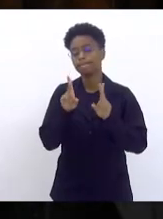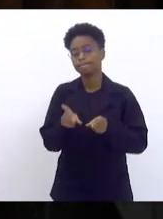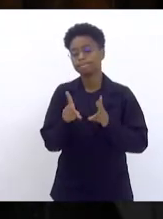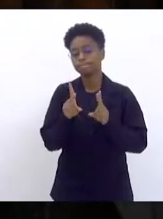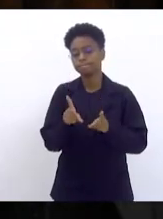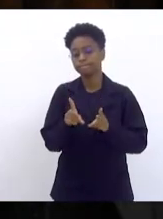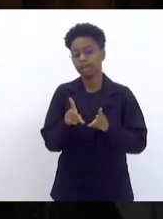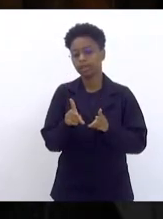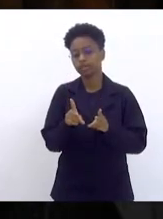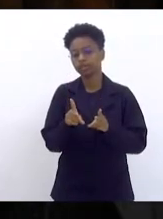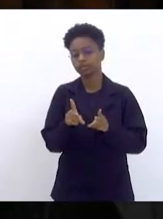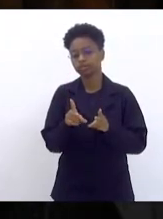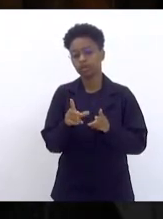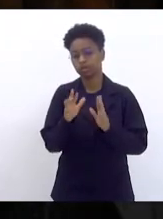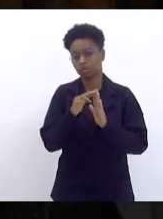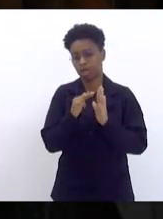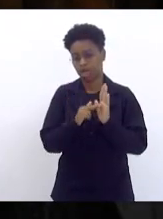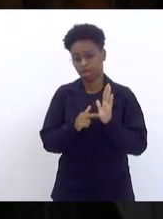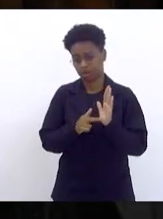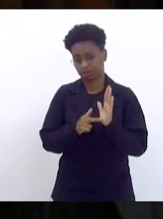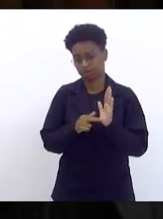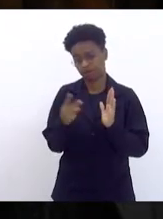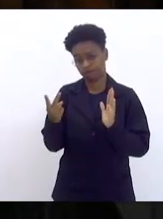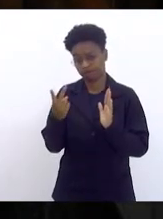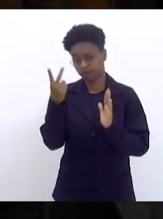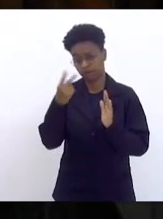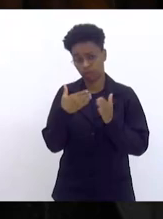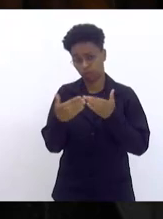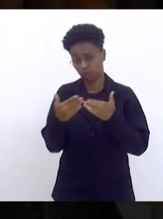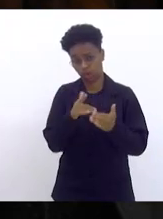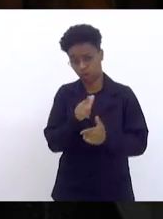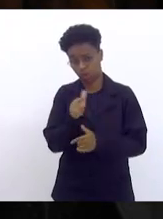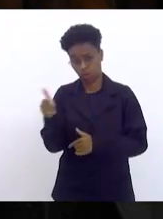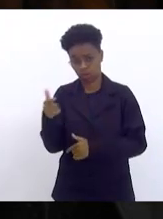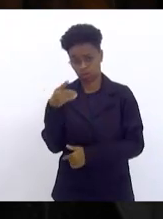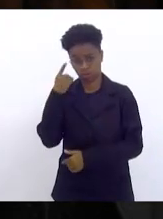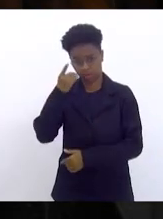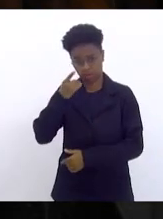vale para qualquer outro parlamentar.